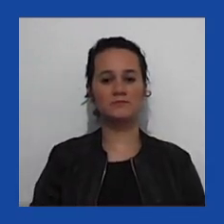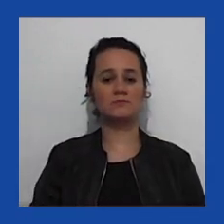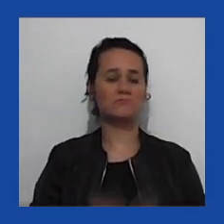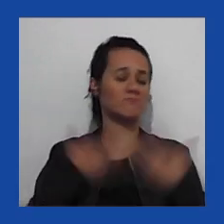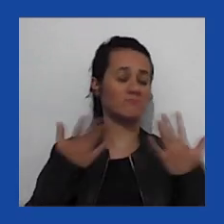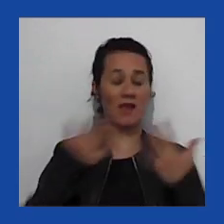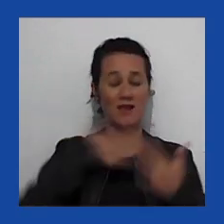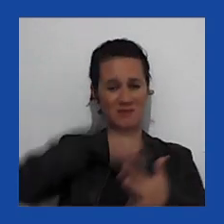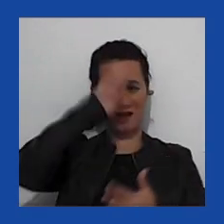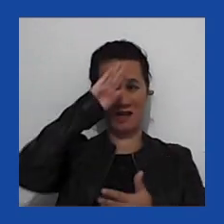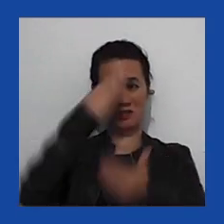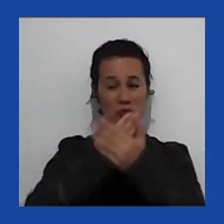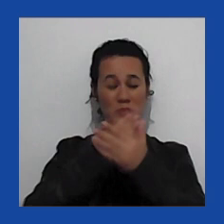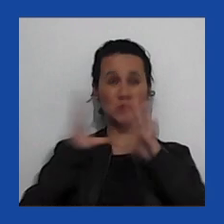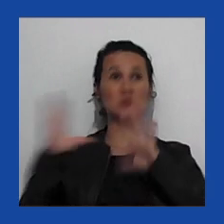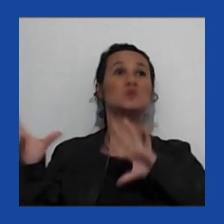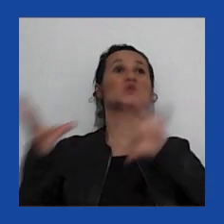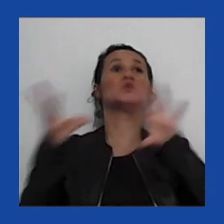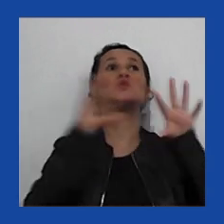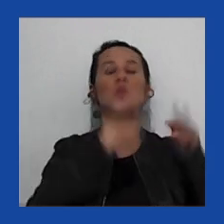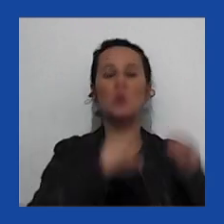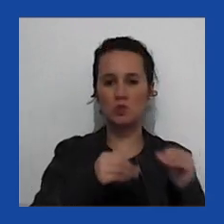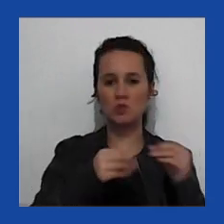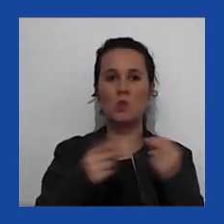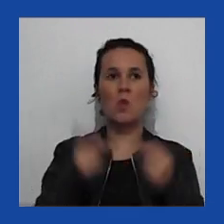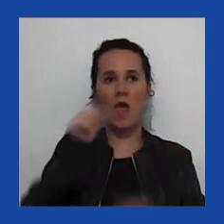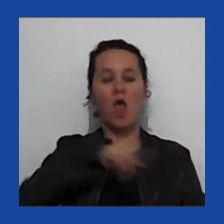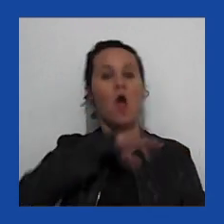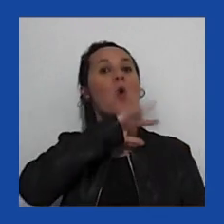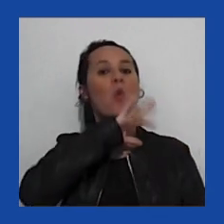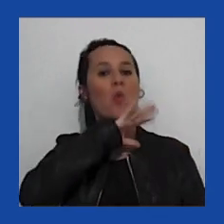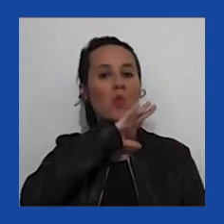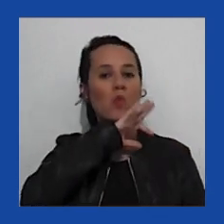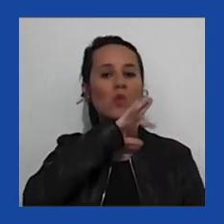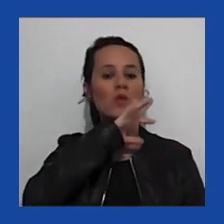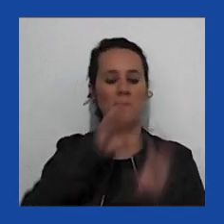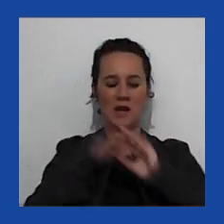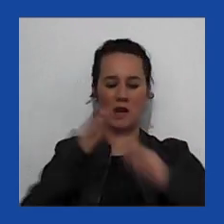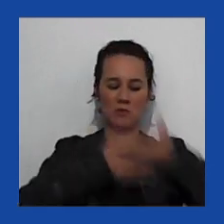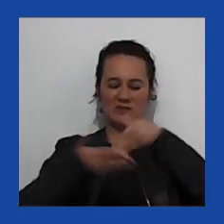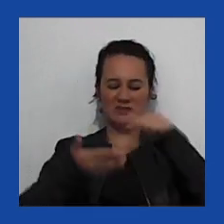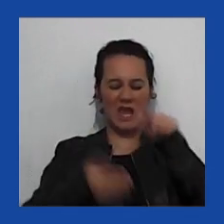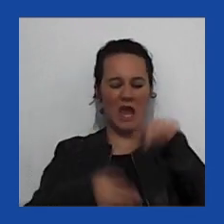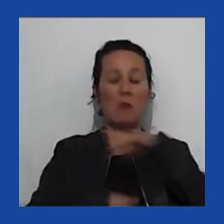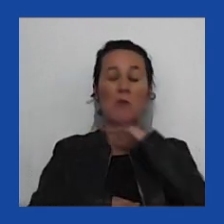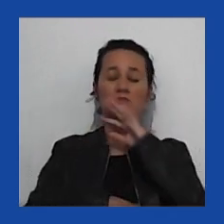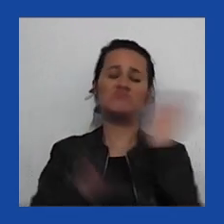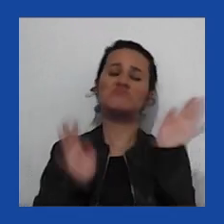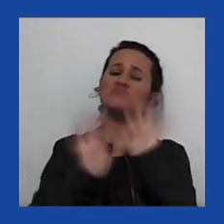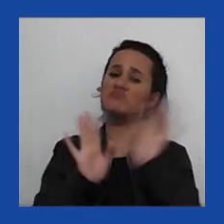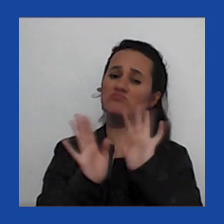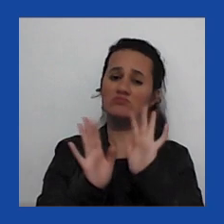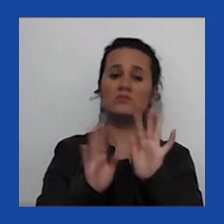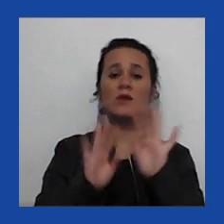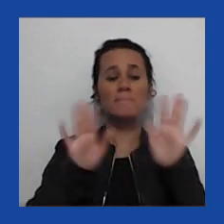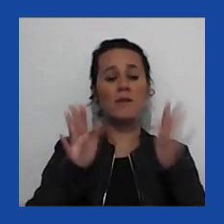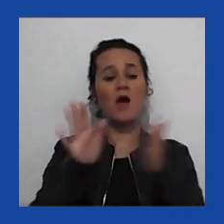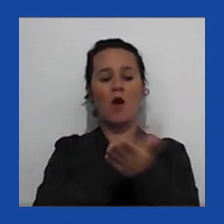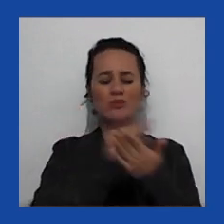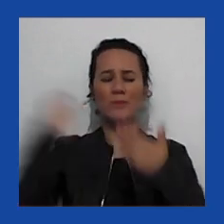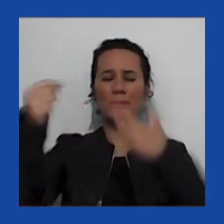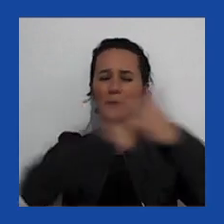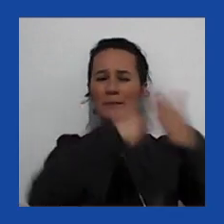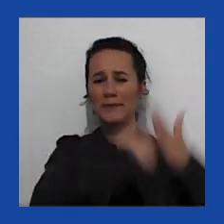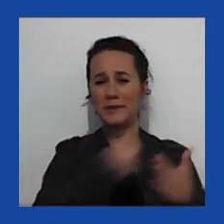todos os populismos são necessariamente ruins para a democracia. Muitas perguntas levantadas pelos